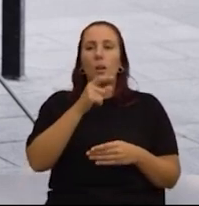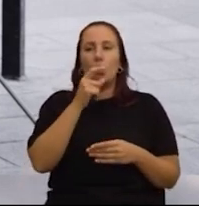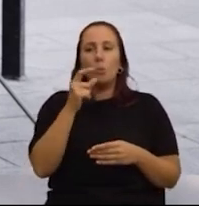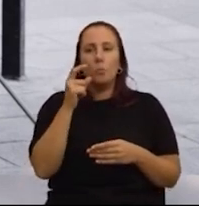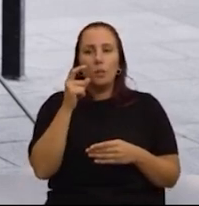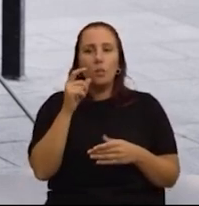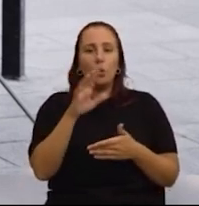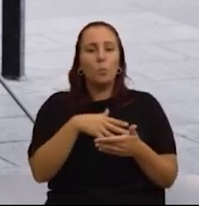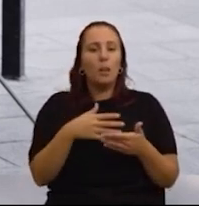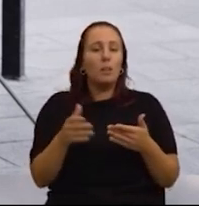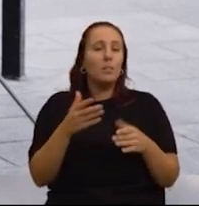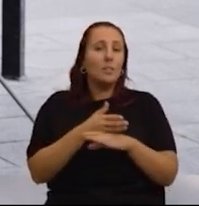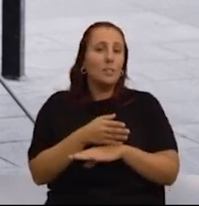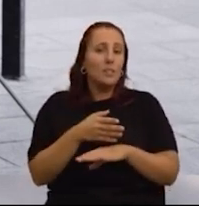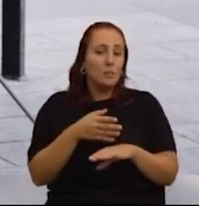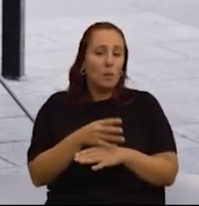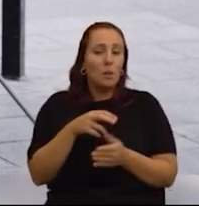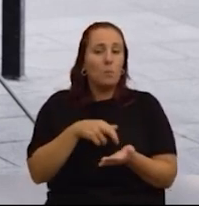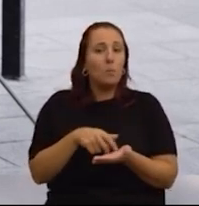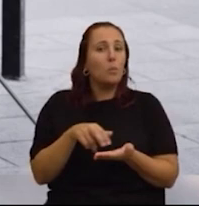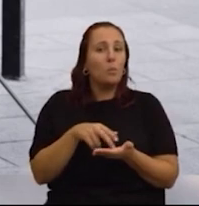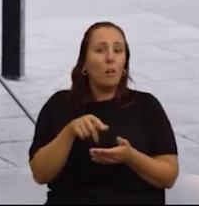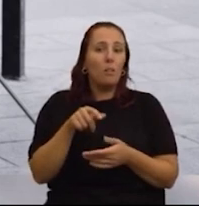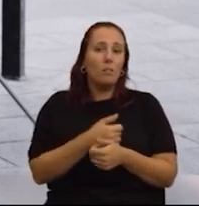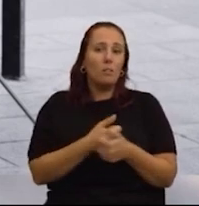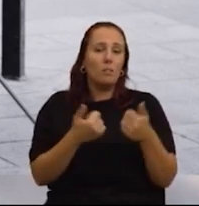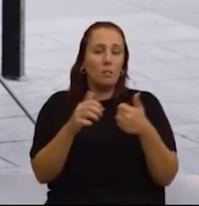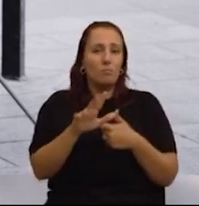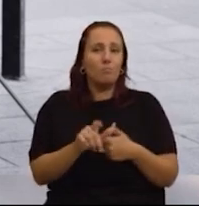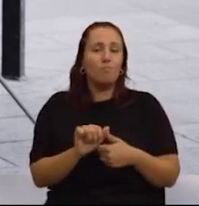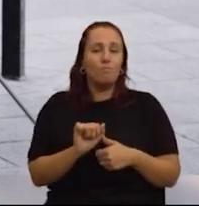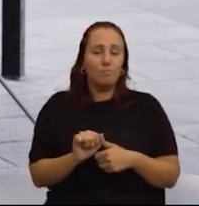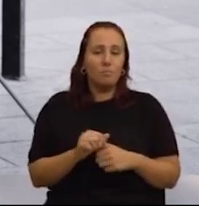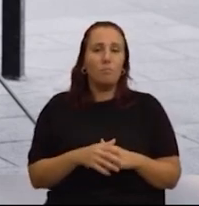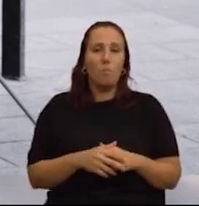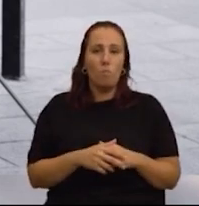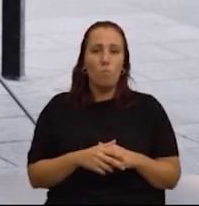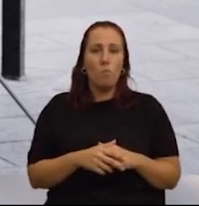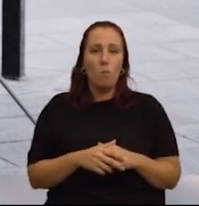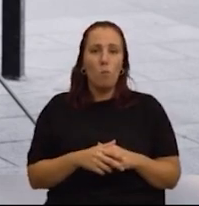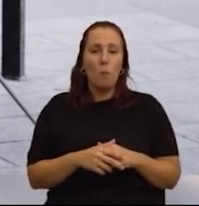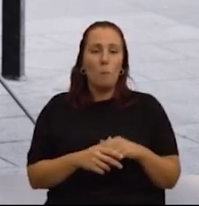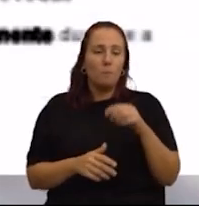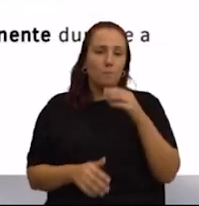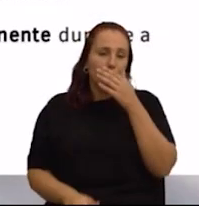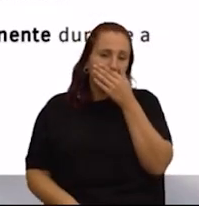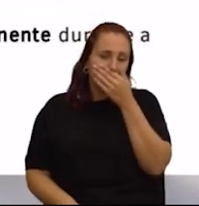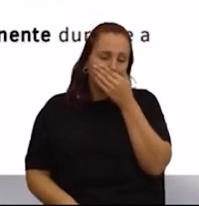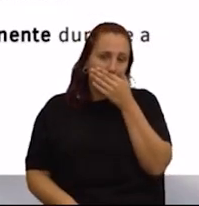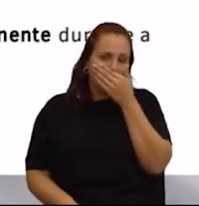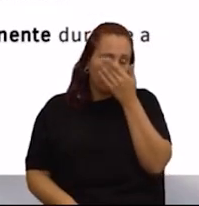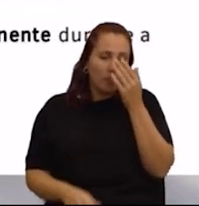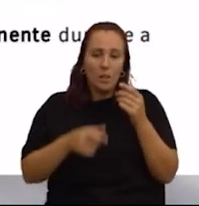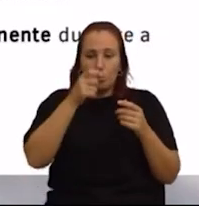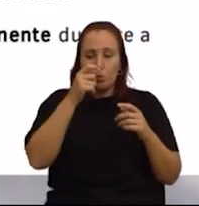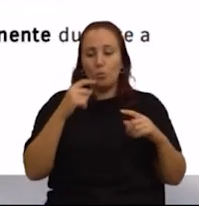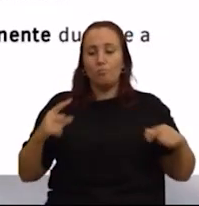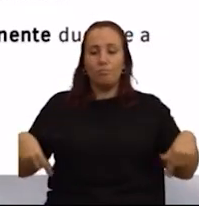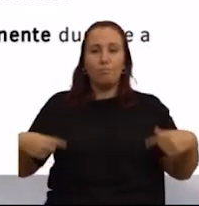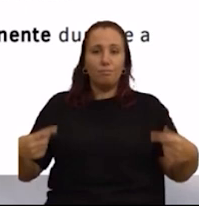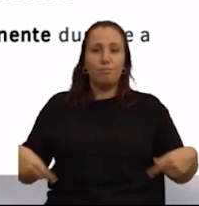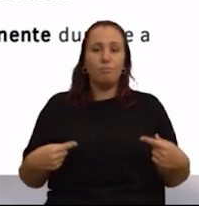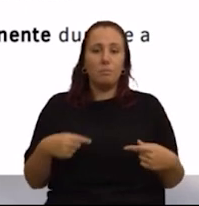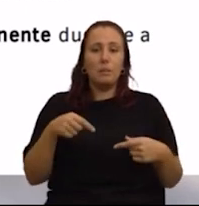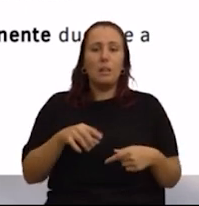aquilo que é o plano de acessibilidade pedonal da cidade de Lisboa. As pessoas que se deslocam em cadeiras de rodas em Lisboa